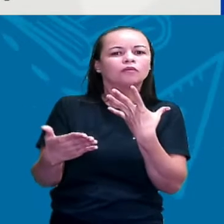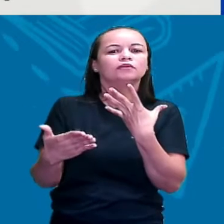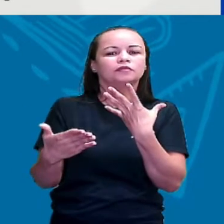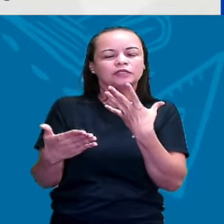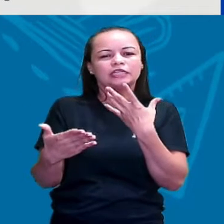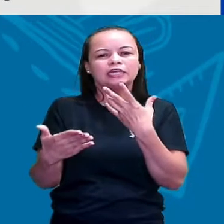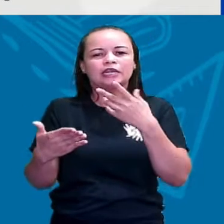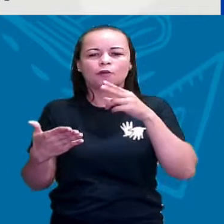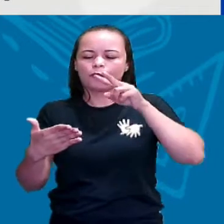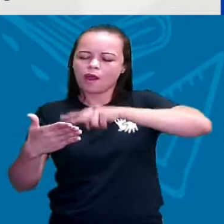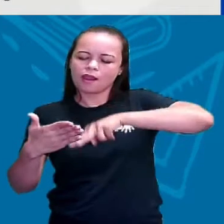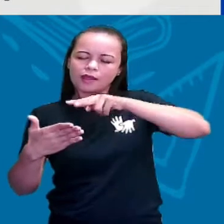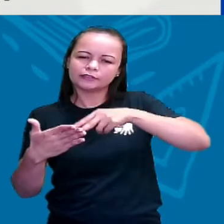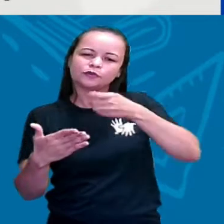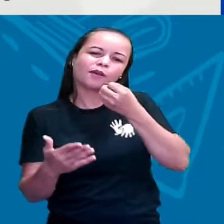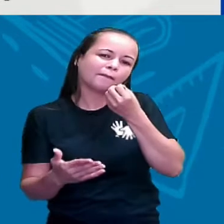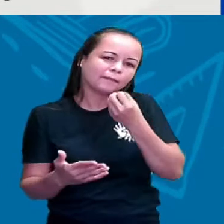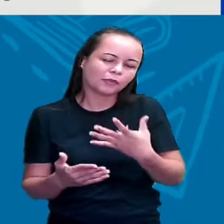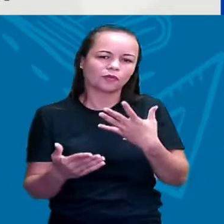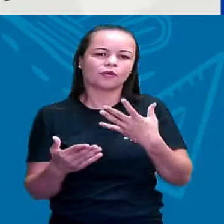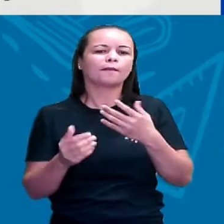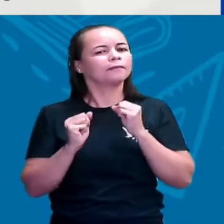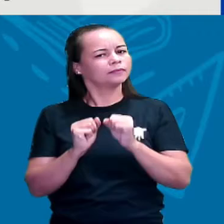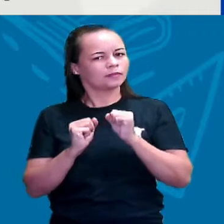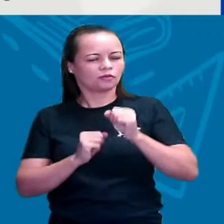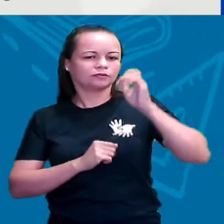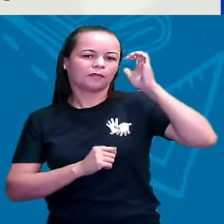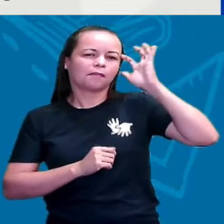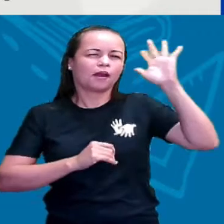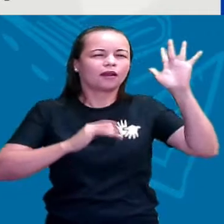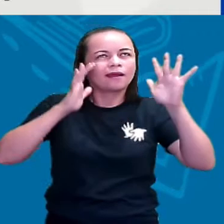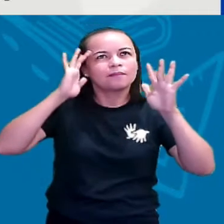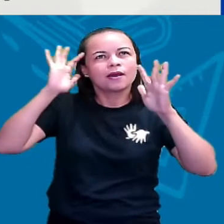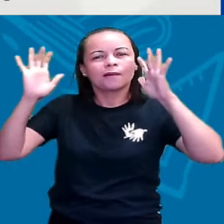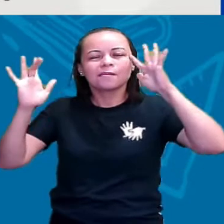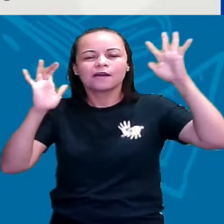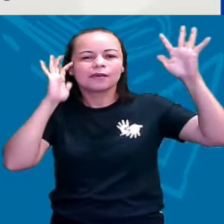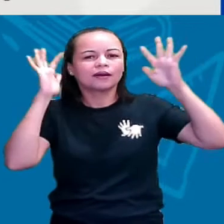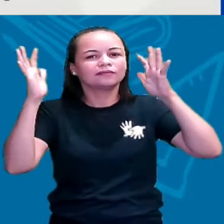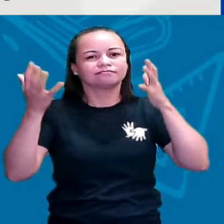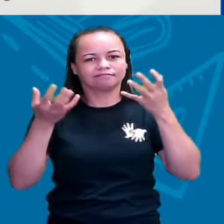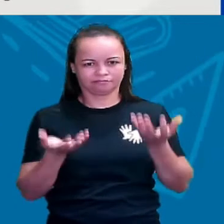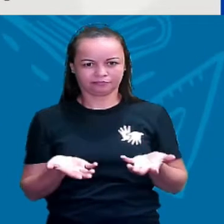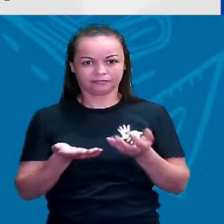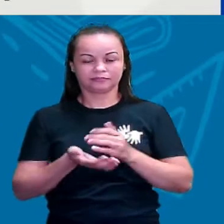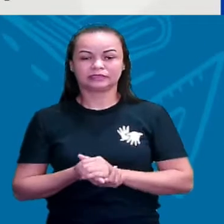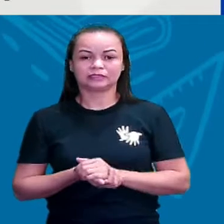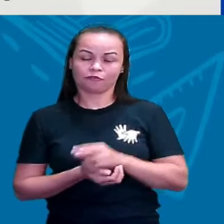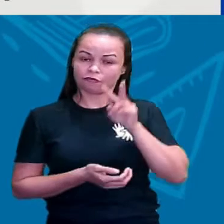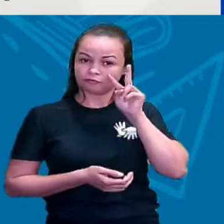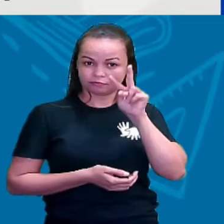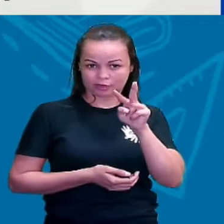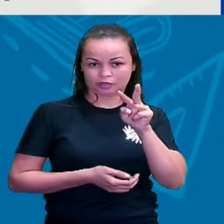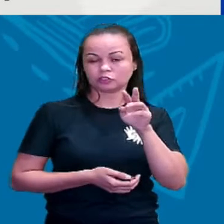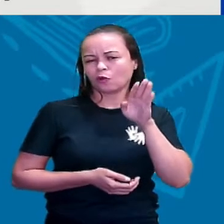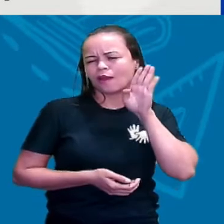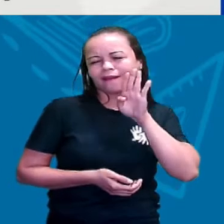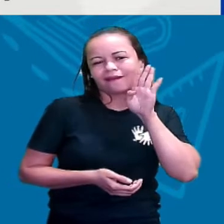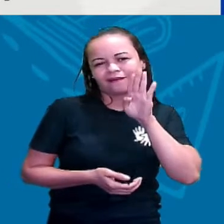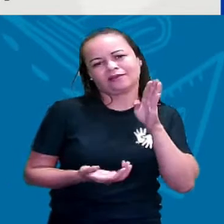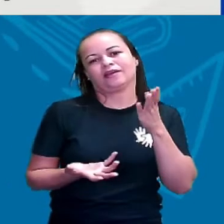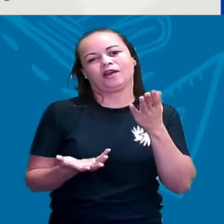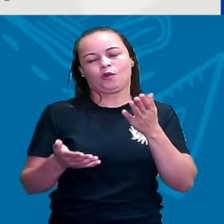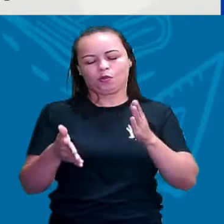pode viajar na imaginação. Então, vejam como é legal, né? O